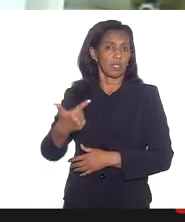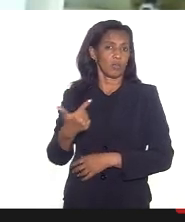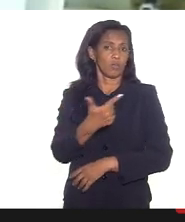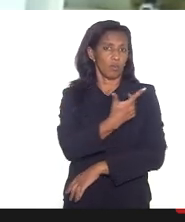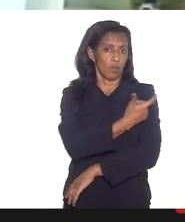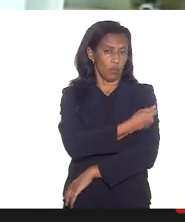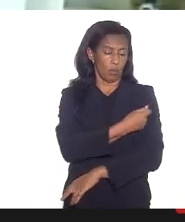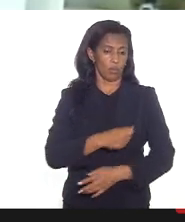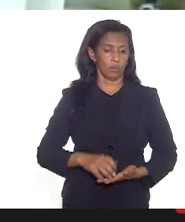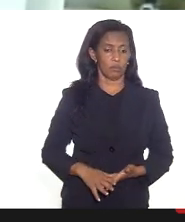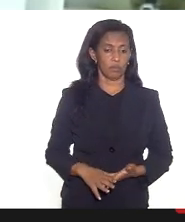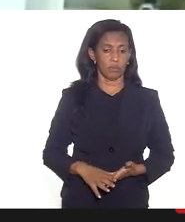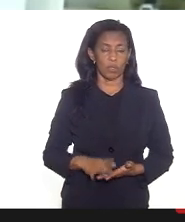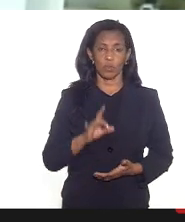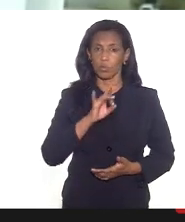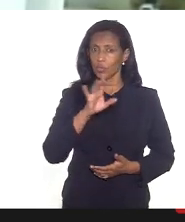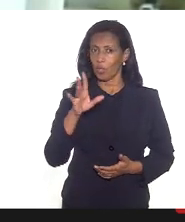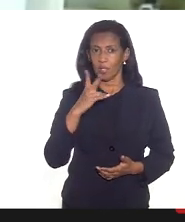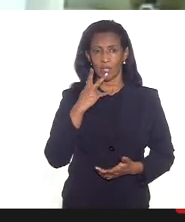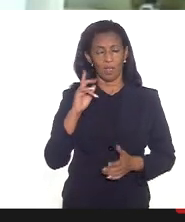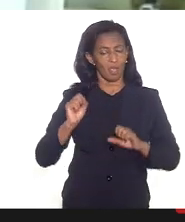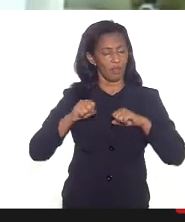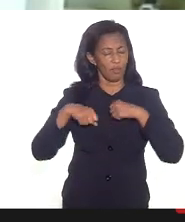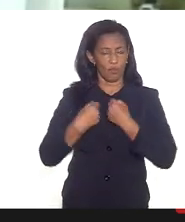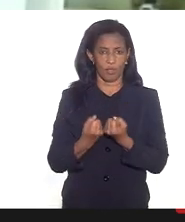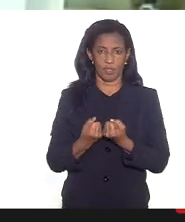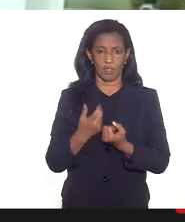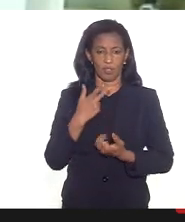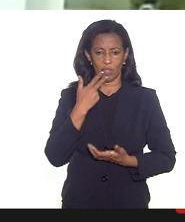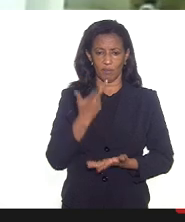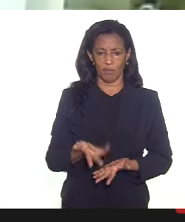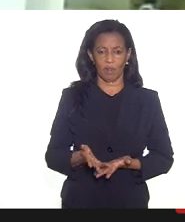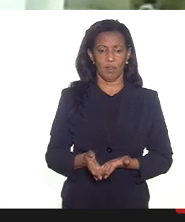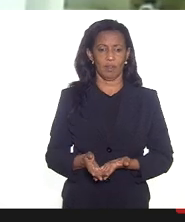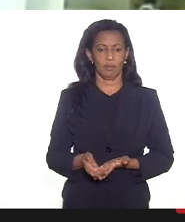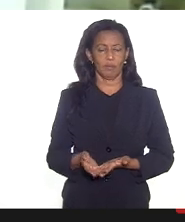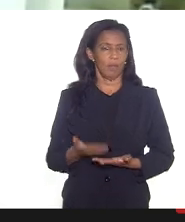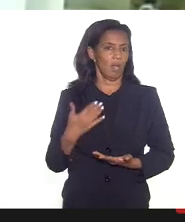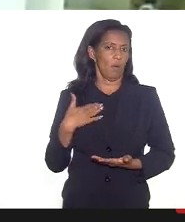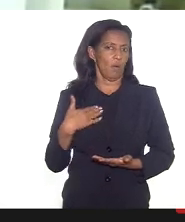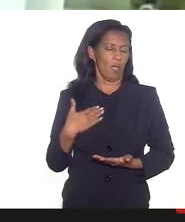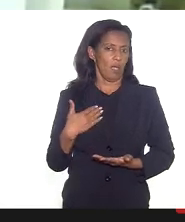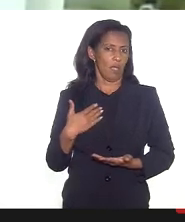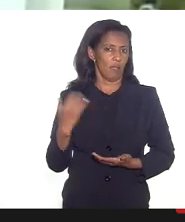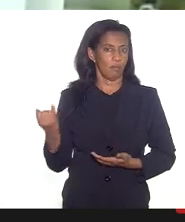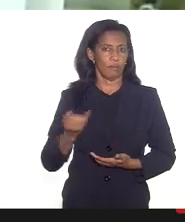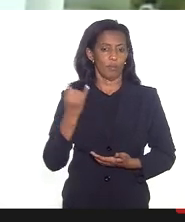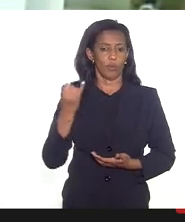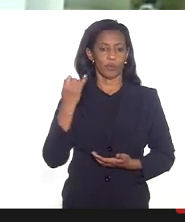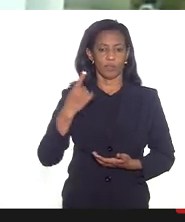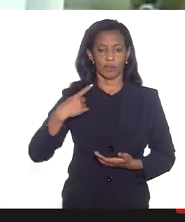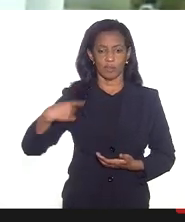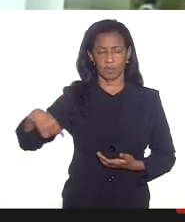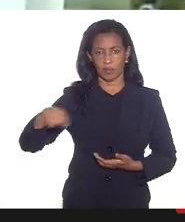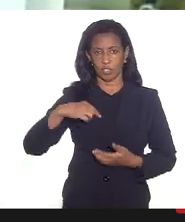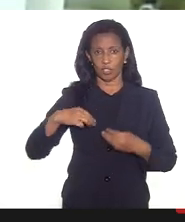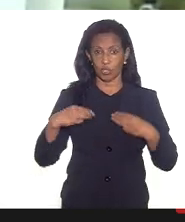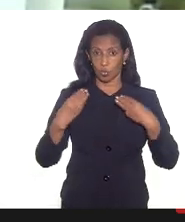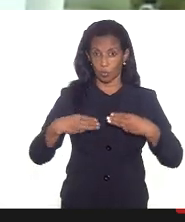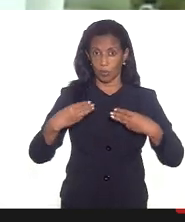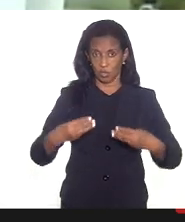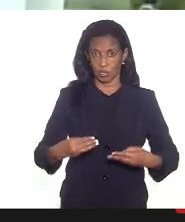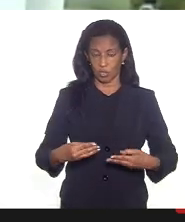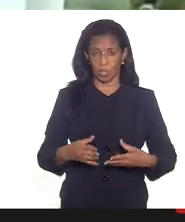dose então eu só queria reforçar isso embora não seja papel da gente aqui do ministério